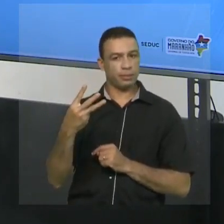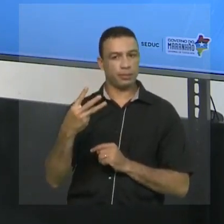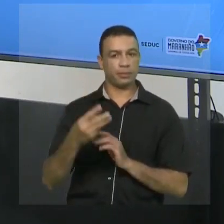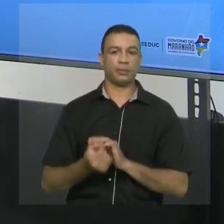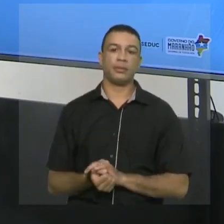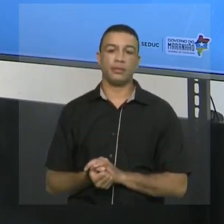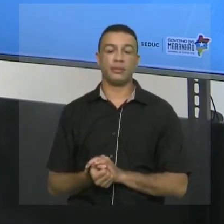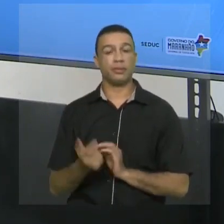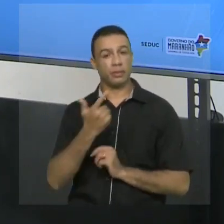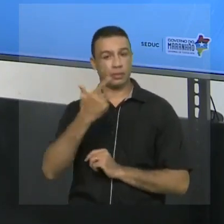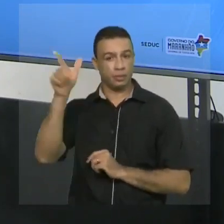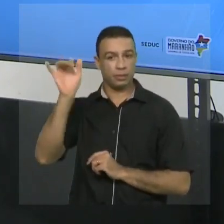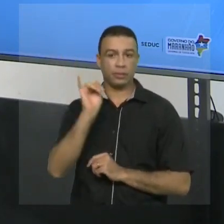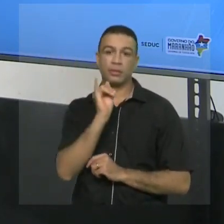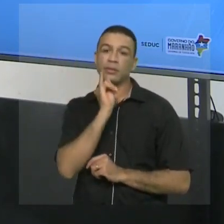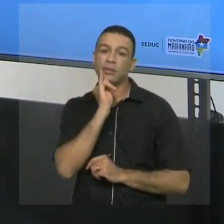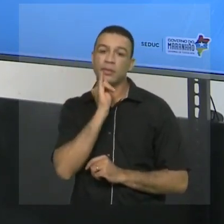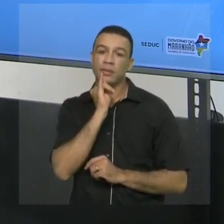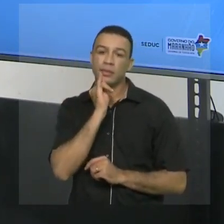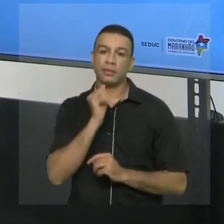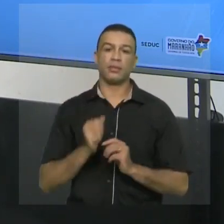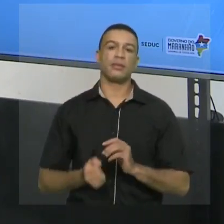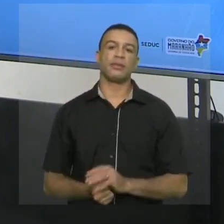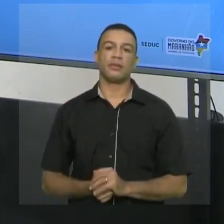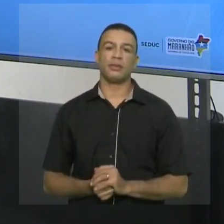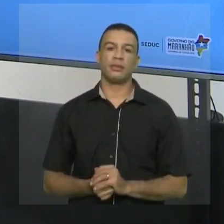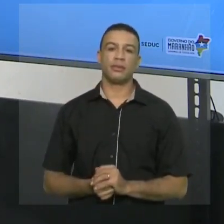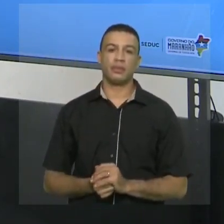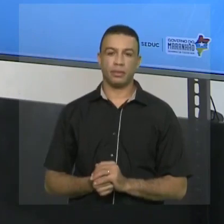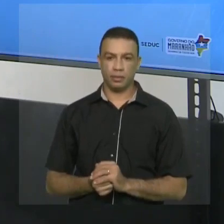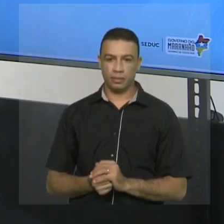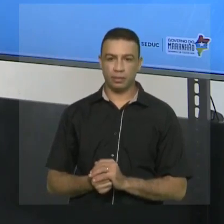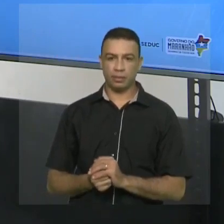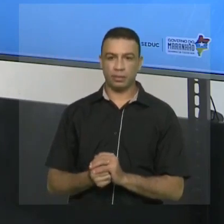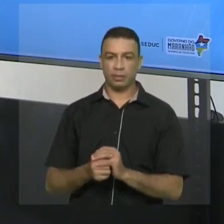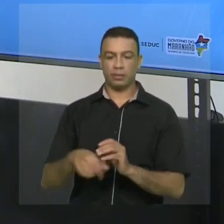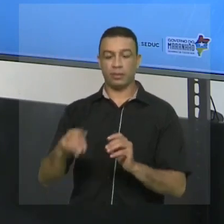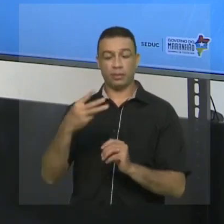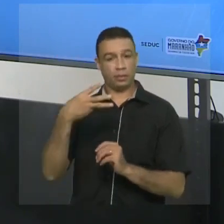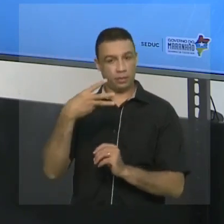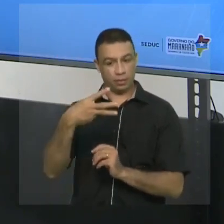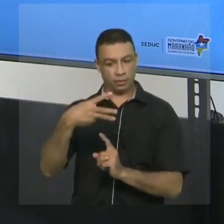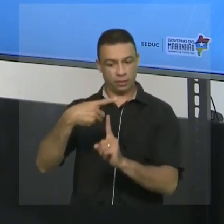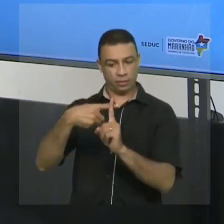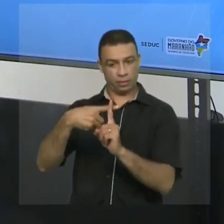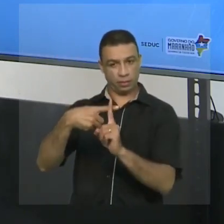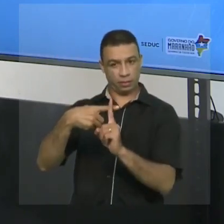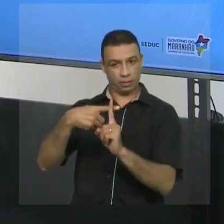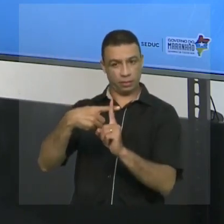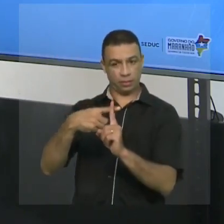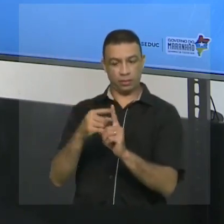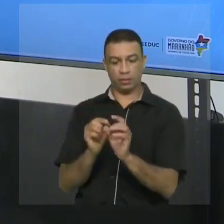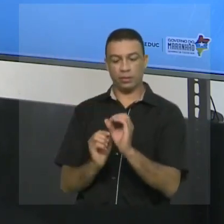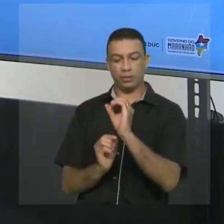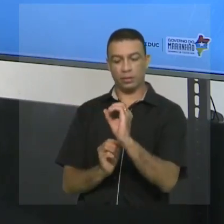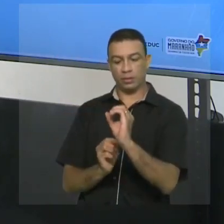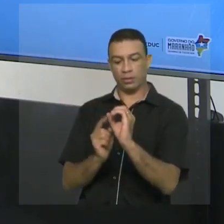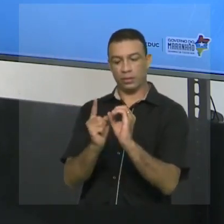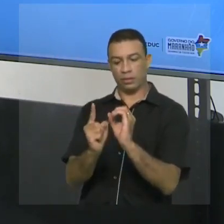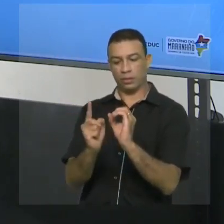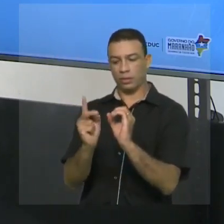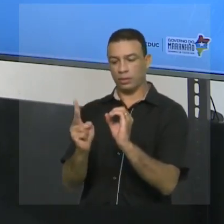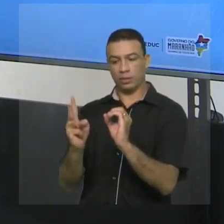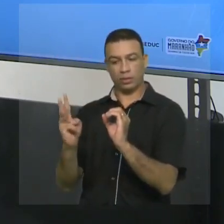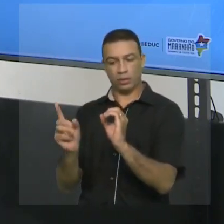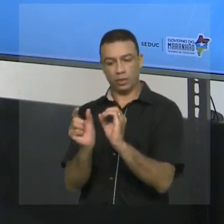E no outro exemplo, eu tenho o seguinte. Módulo de três. Aí, eu vou lá no três e vejo quantas unidades